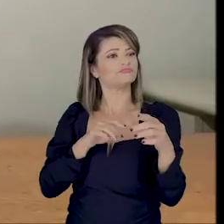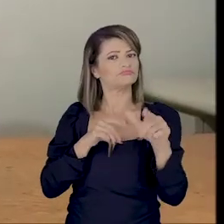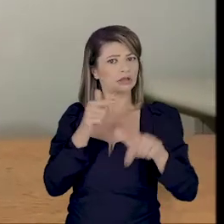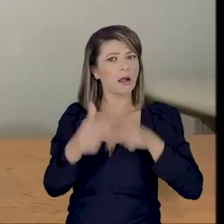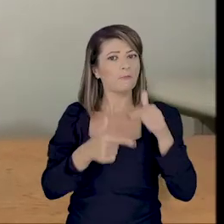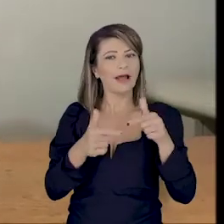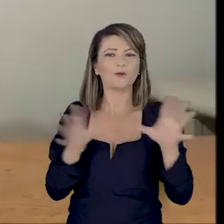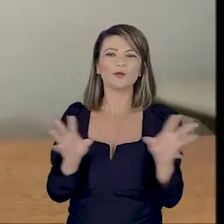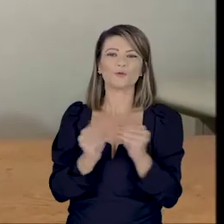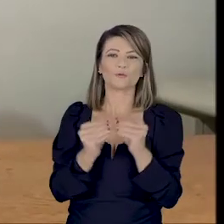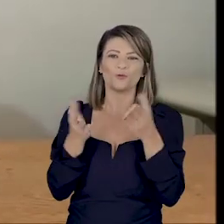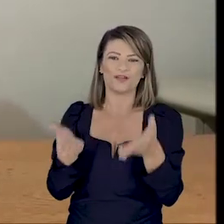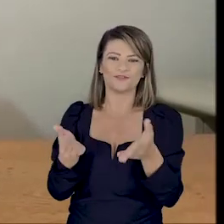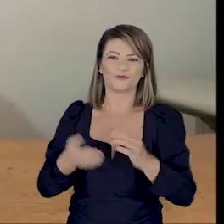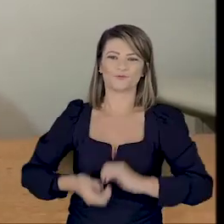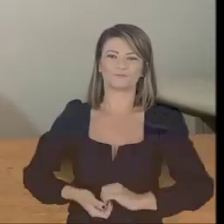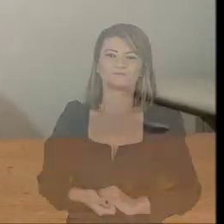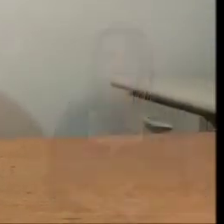retorno e é isso.